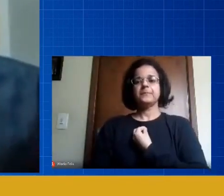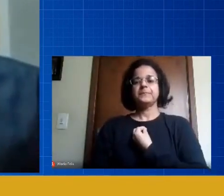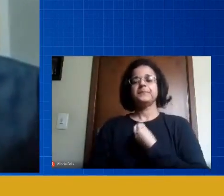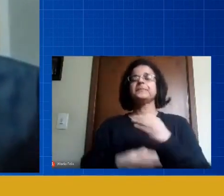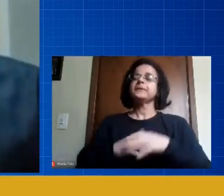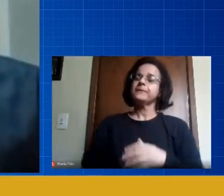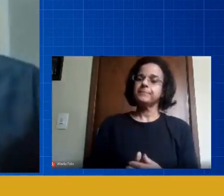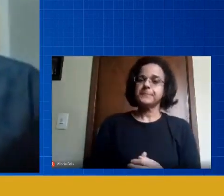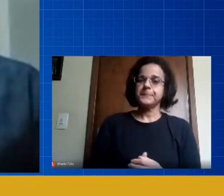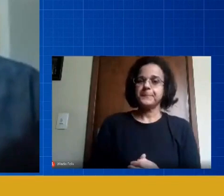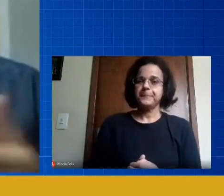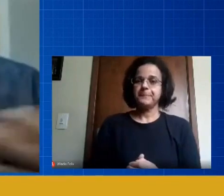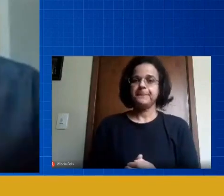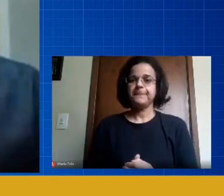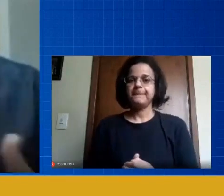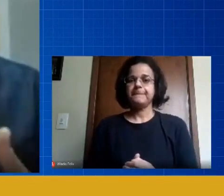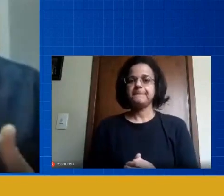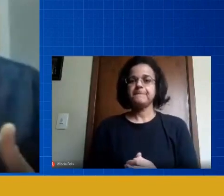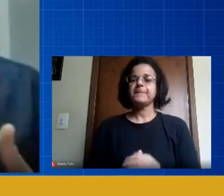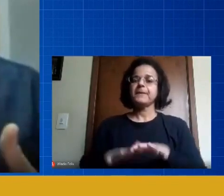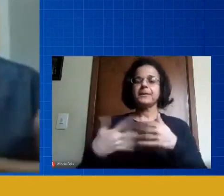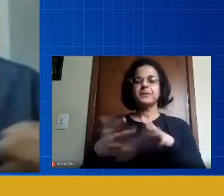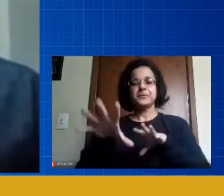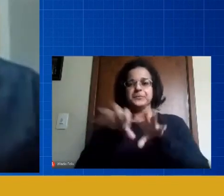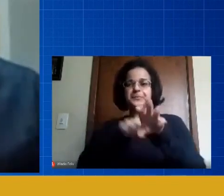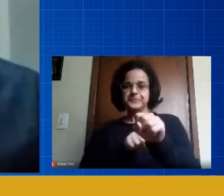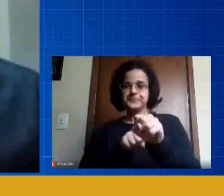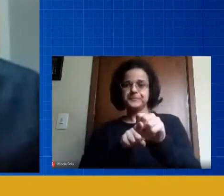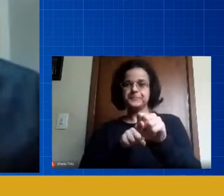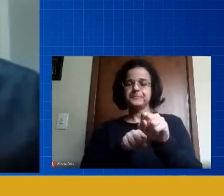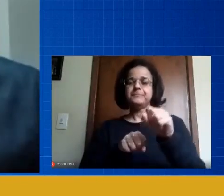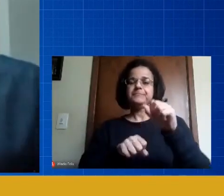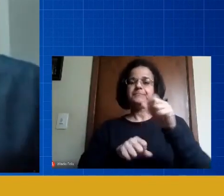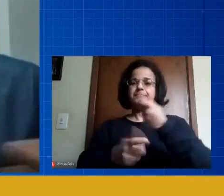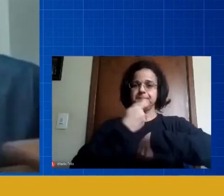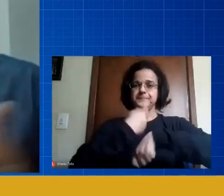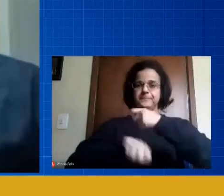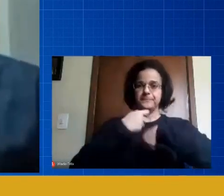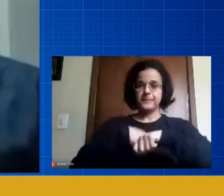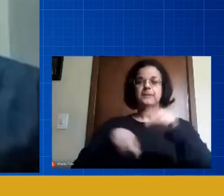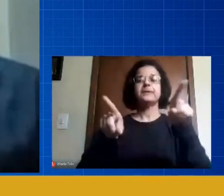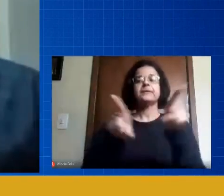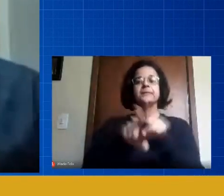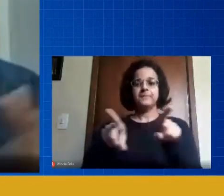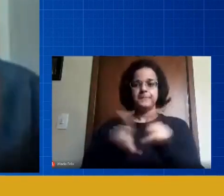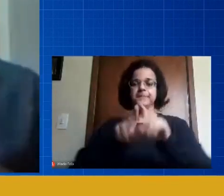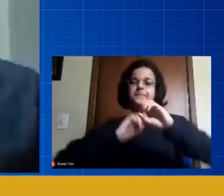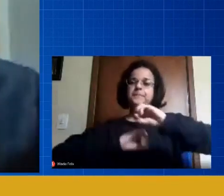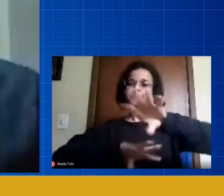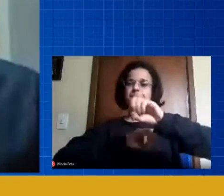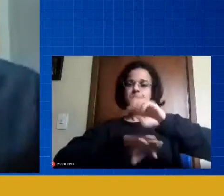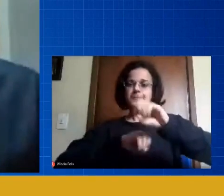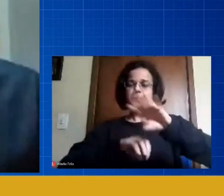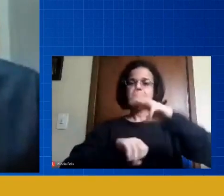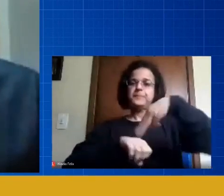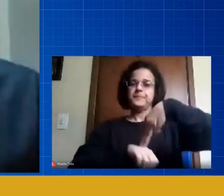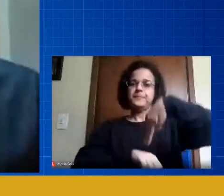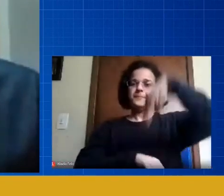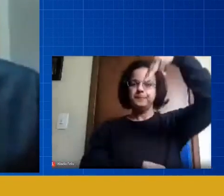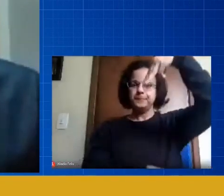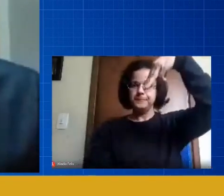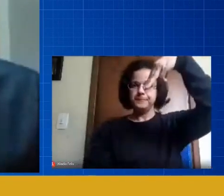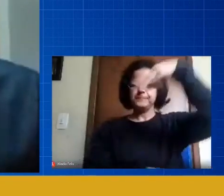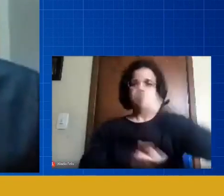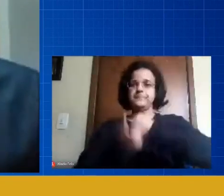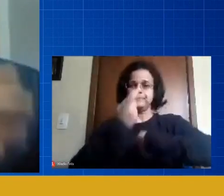e minha formação é na área de administração e na área de educação, fiz mestrado primeiro na área de